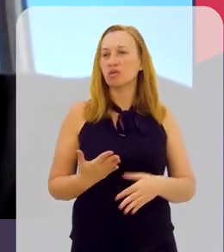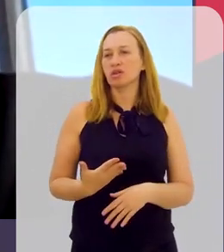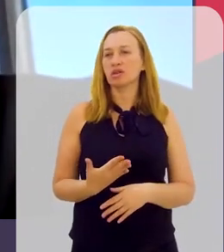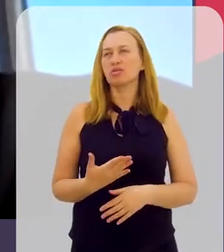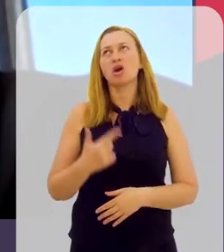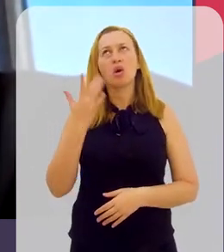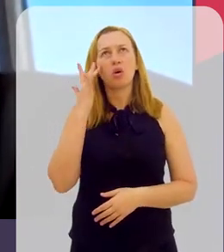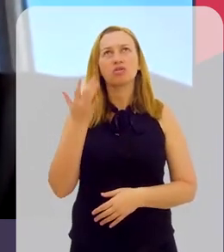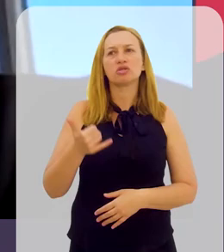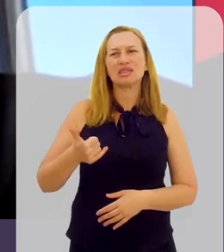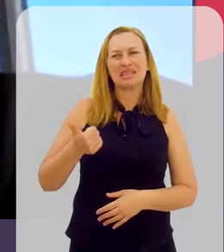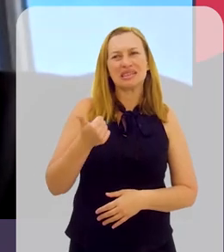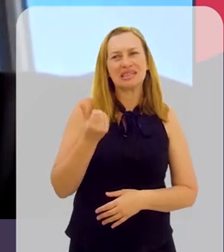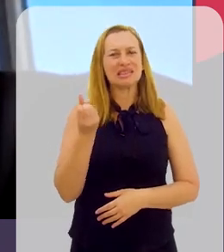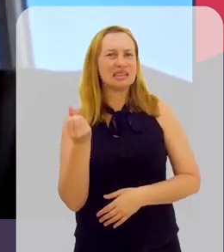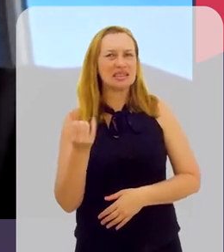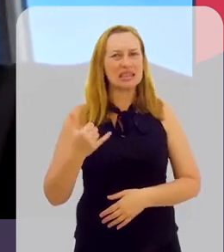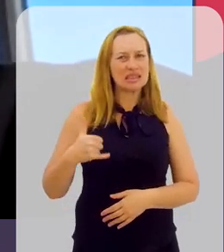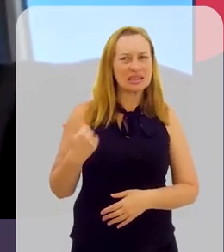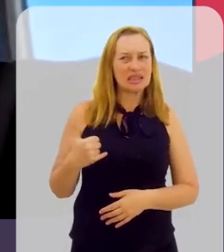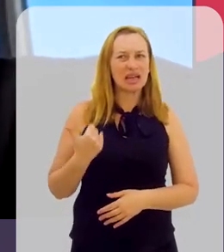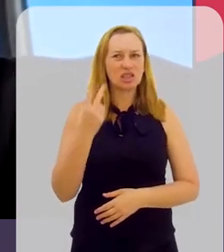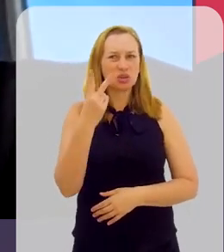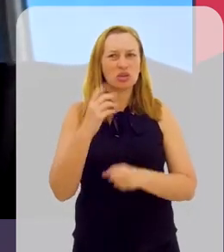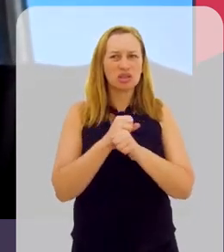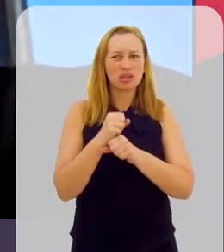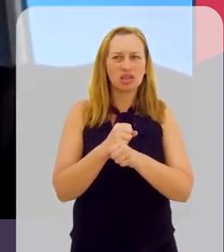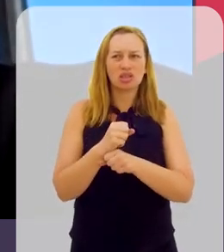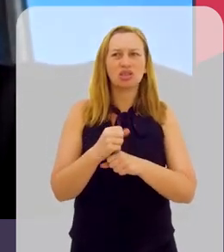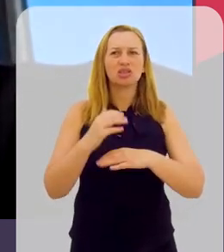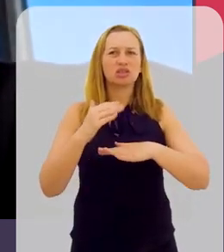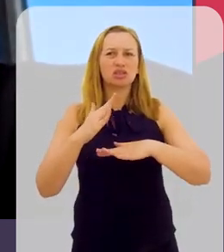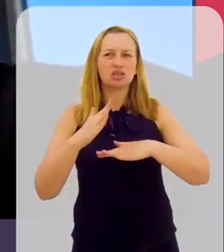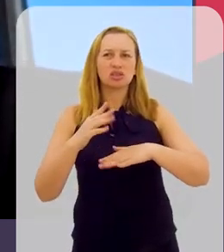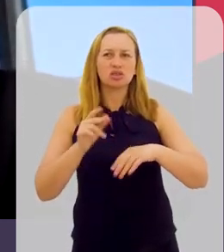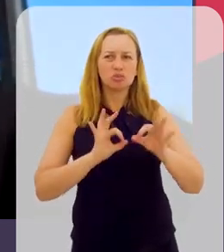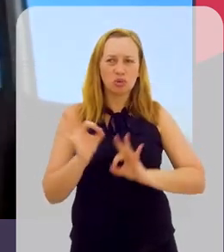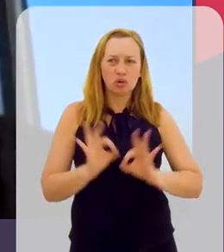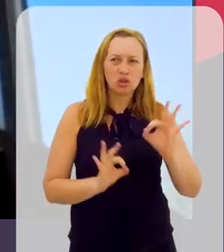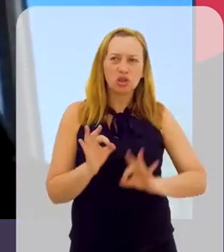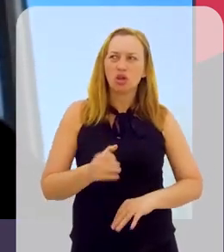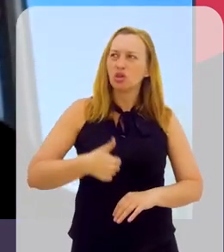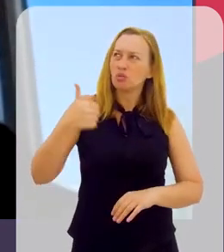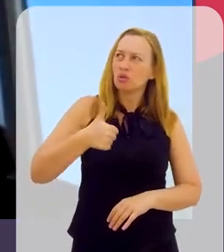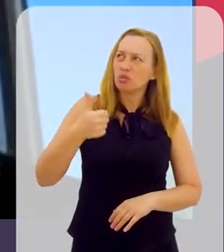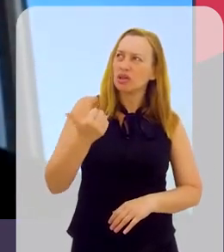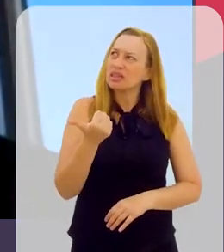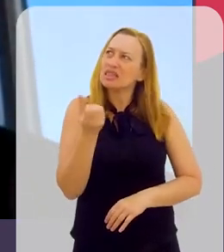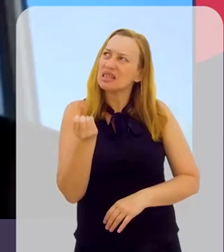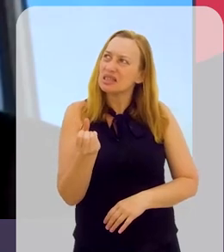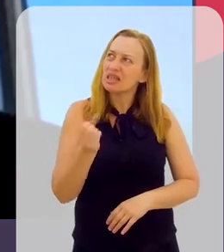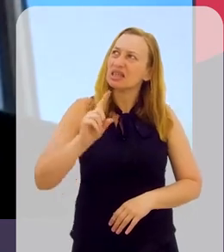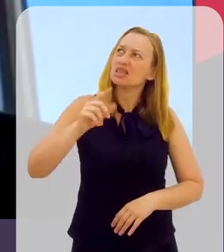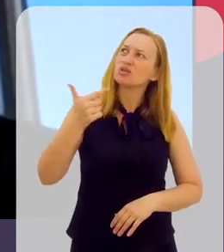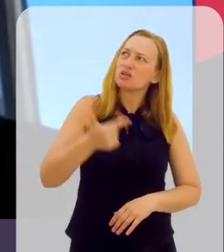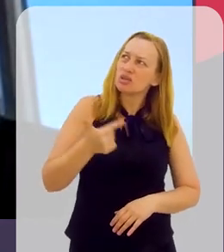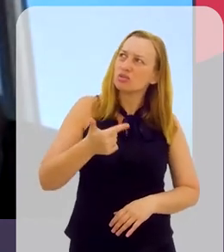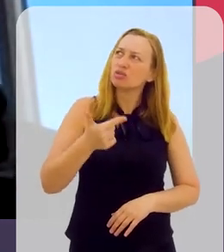16 anos no primeiro ano. Foram dois anos de projeto, então acho que no primeiro ano eu tinha uns 16 e no segundo